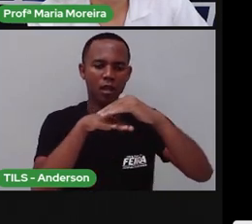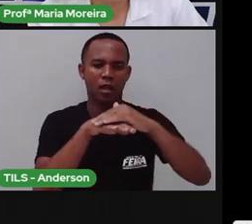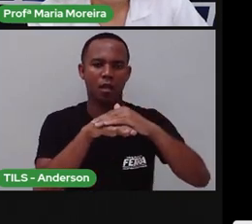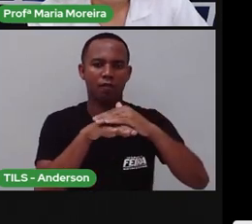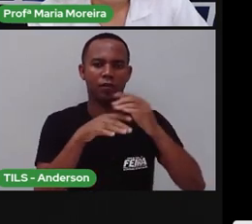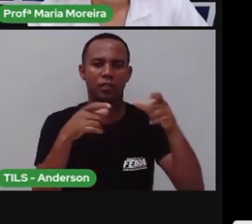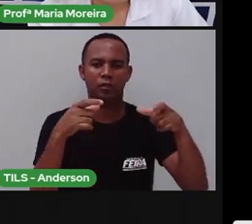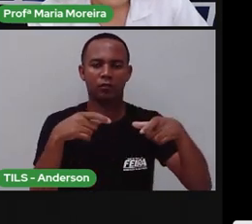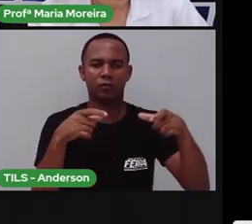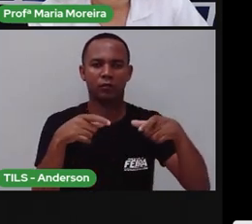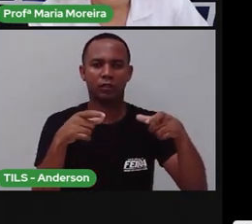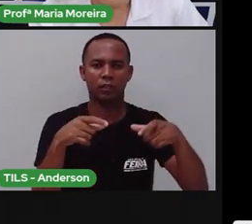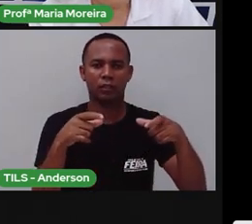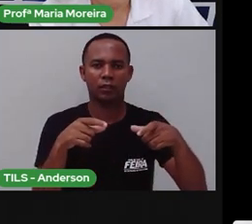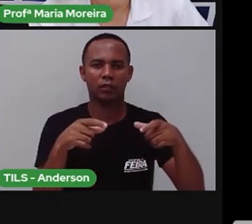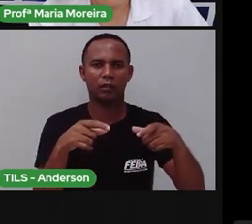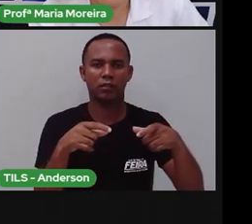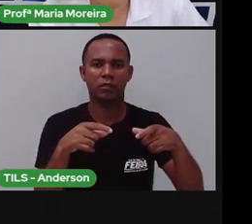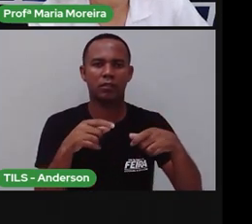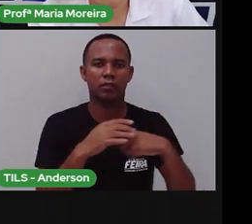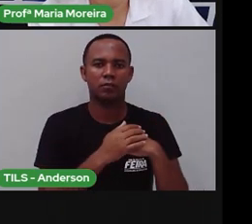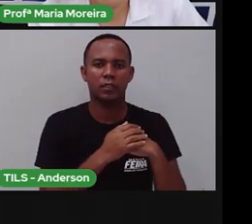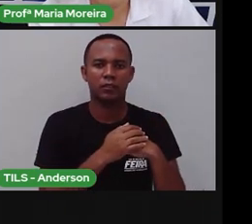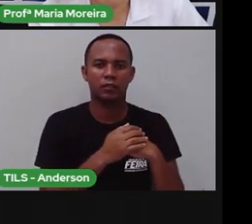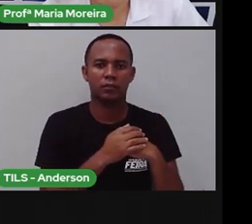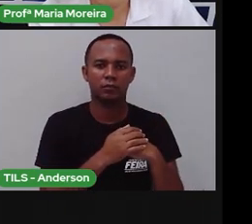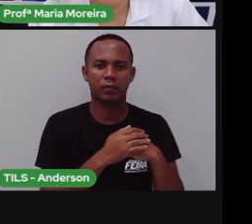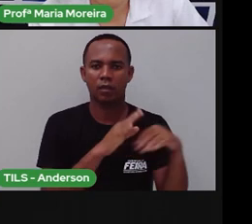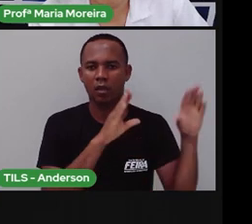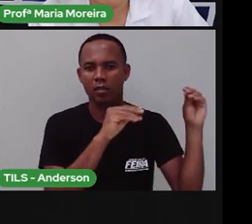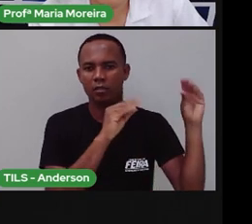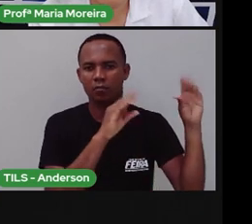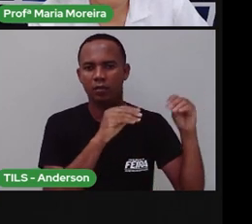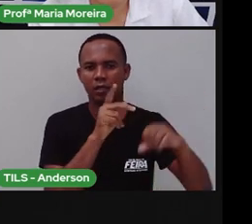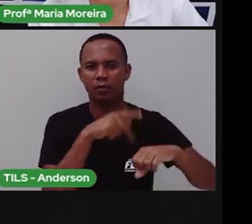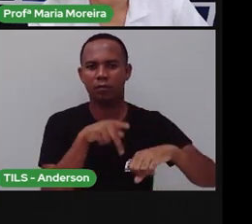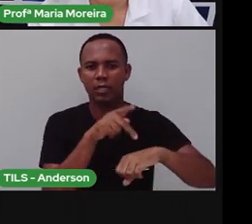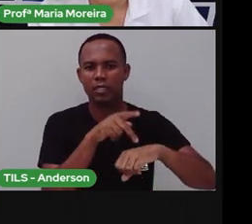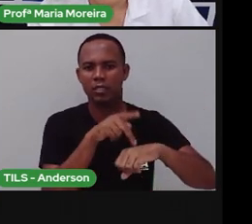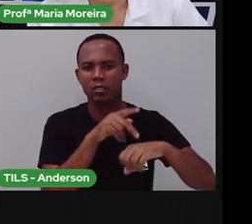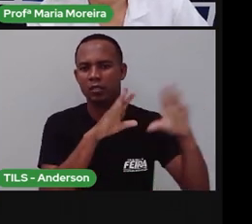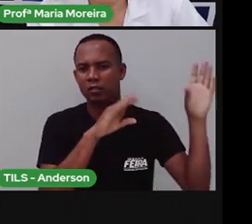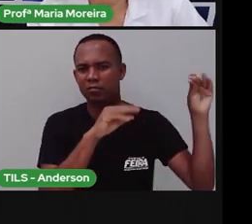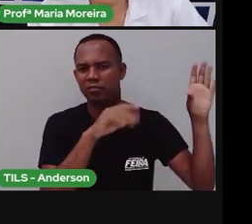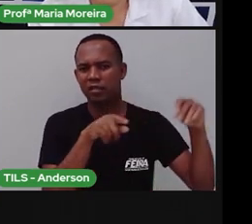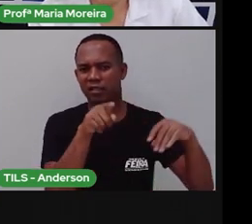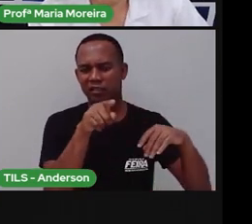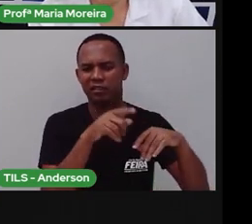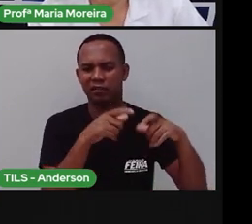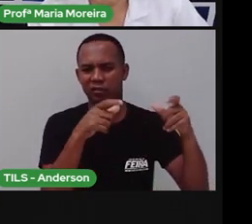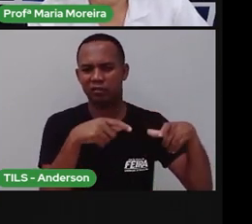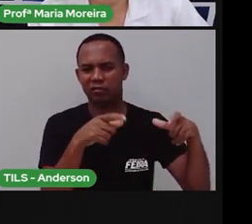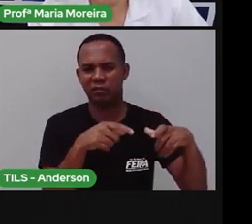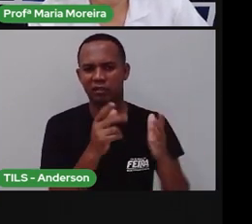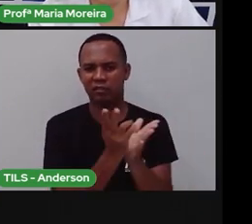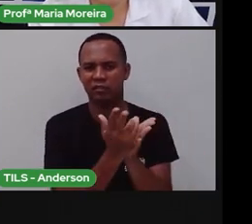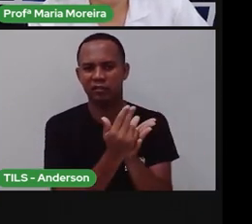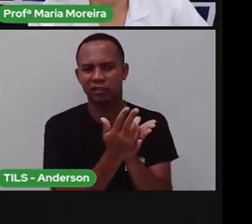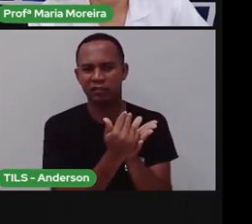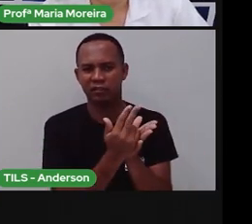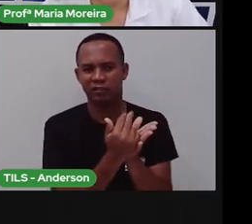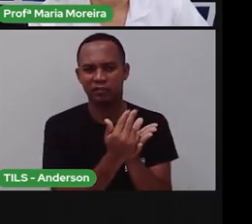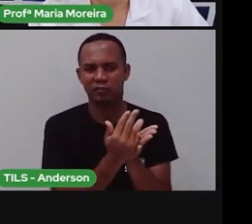Altamira, na Espanha. Que acho que, se eu não me engano, é a mais antiga. Se eu não me engano, tá? Não tenho certeza